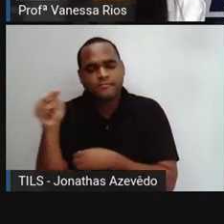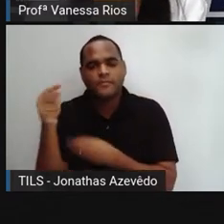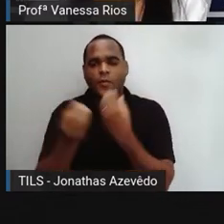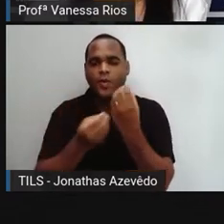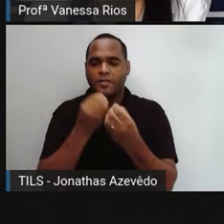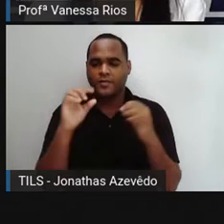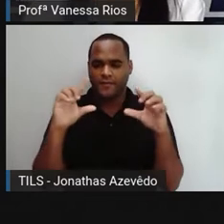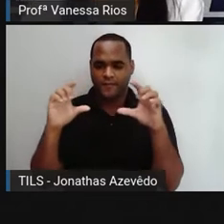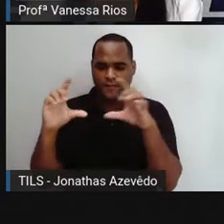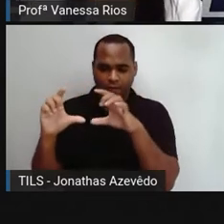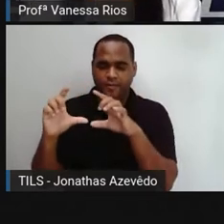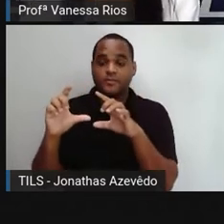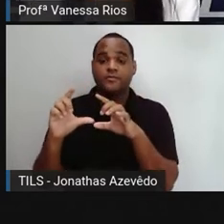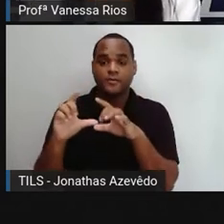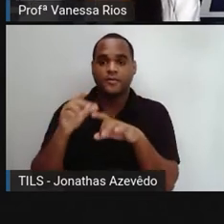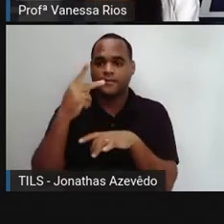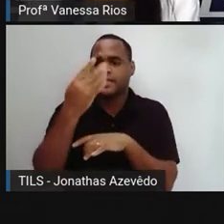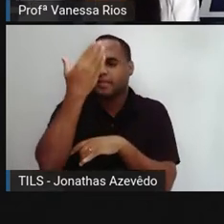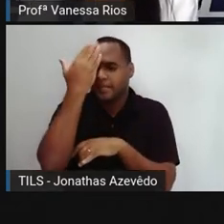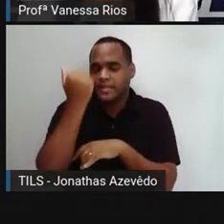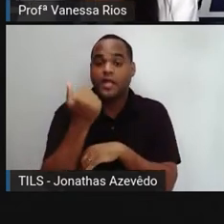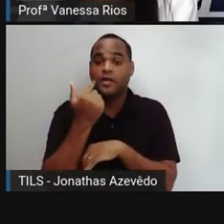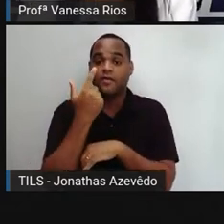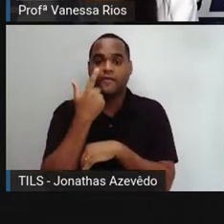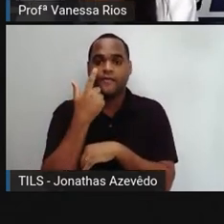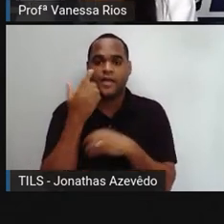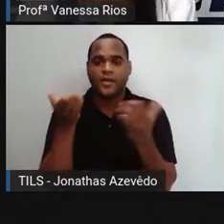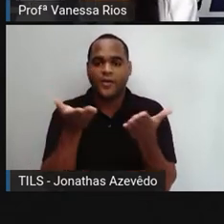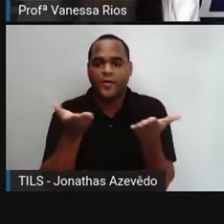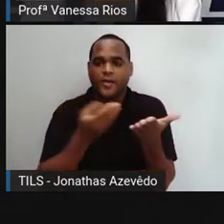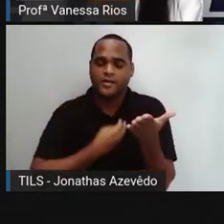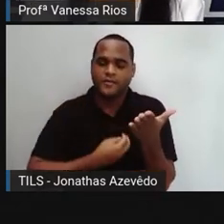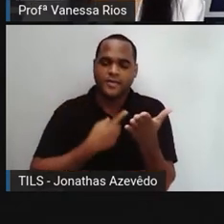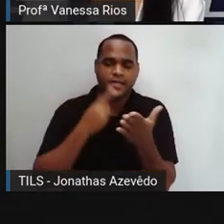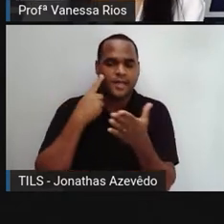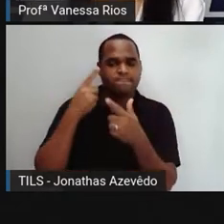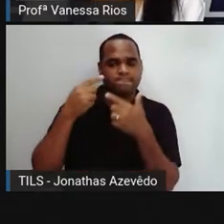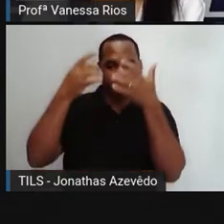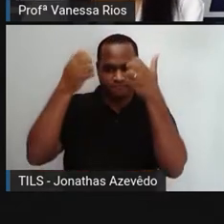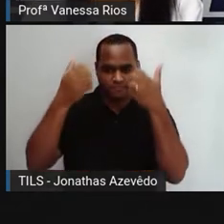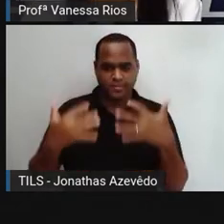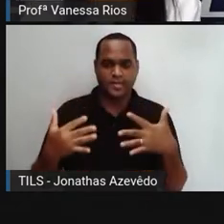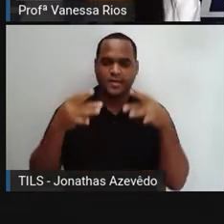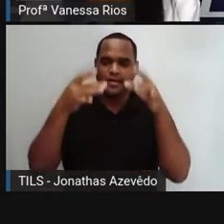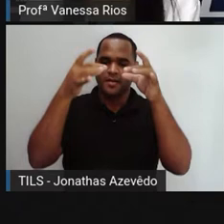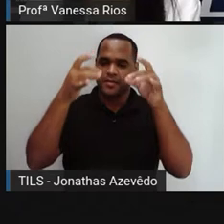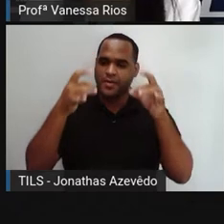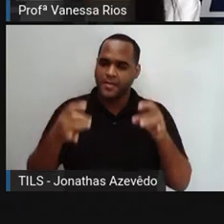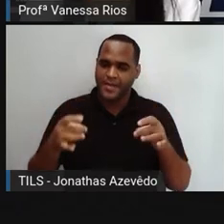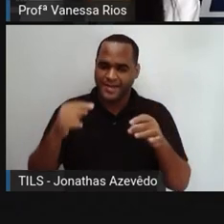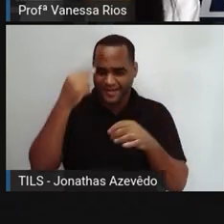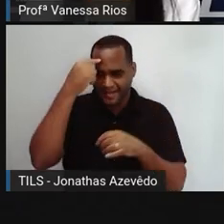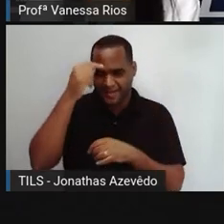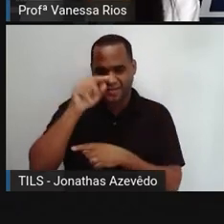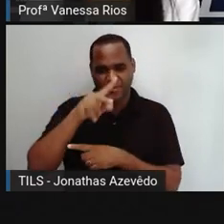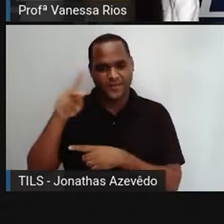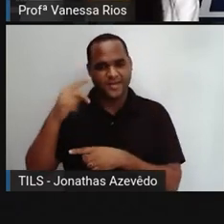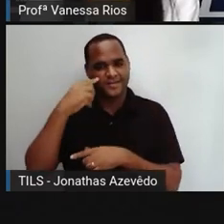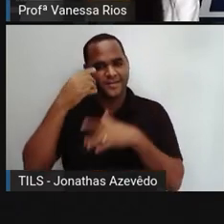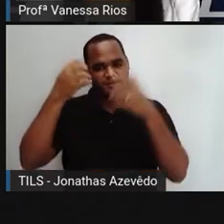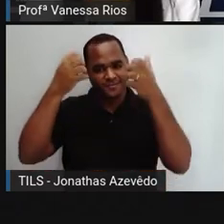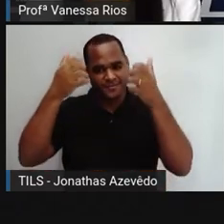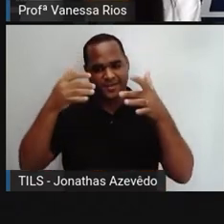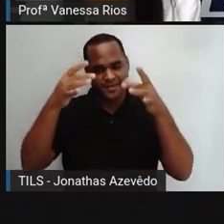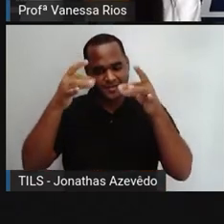fotografia, e se vocês tivessem neste momento que me fazer uma descrição, lembra lá que a Pró falou sobre descrição?